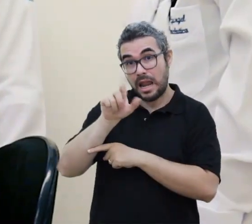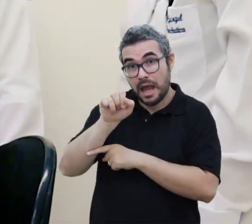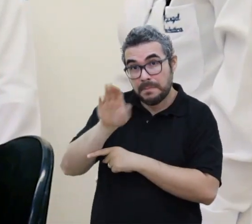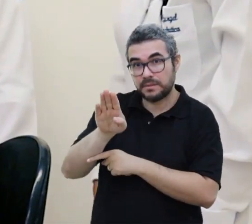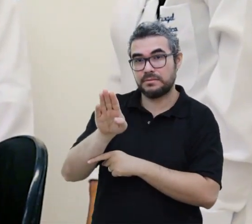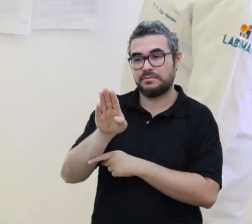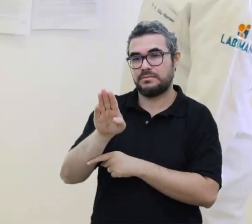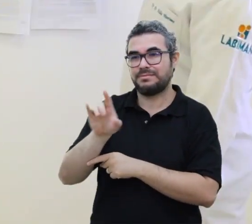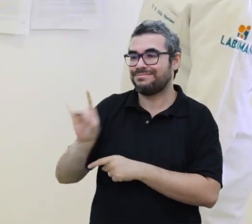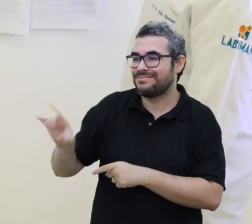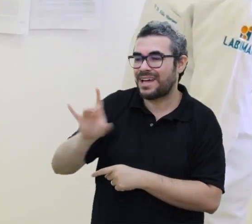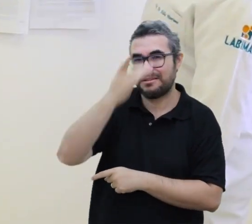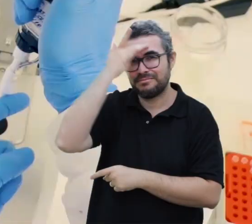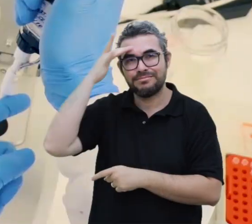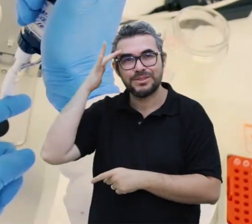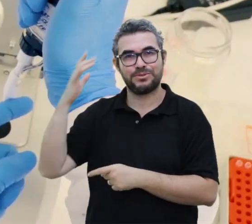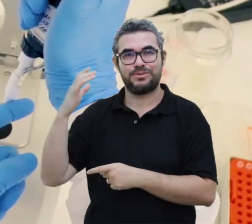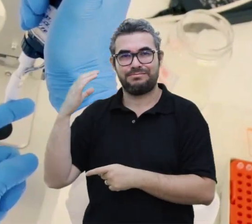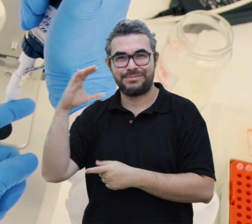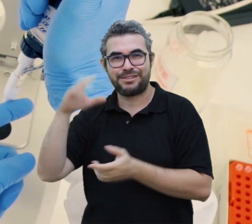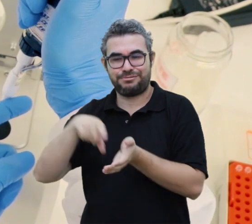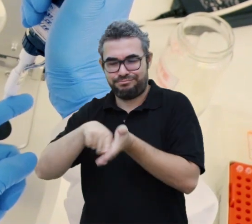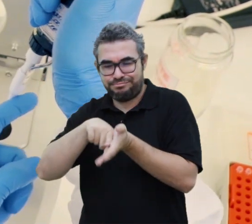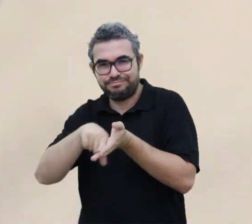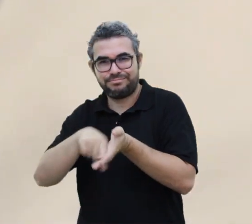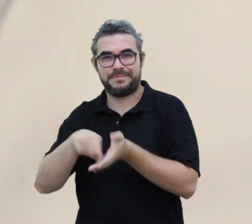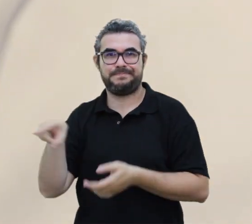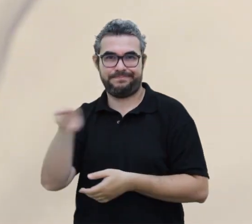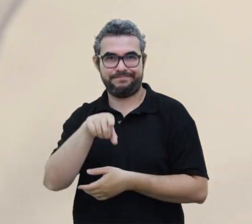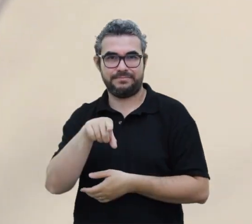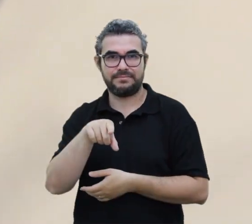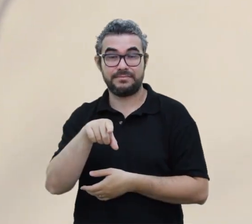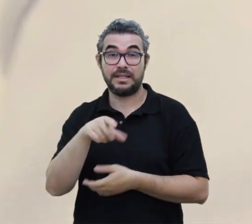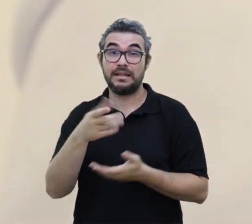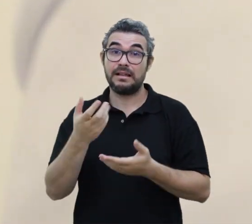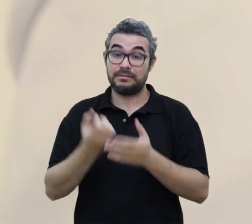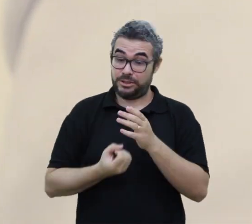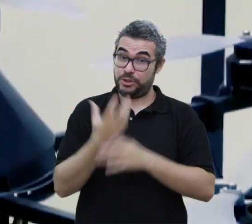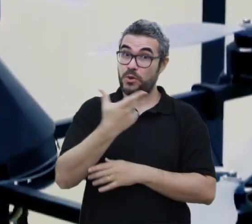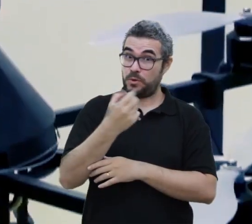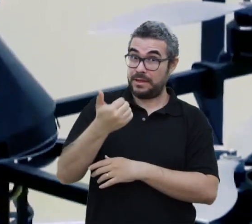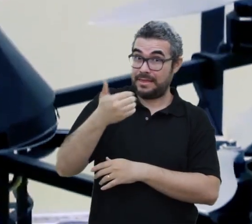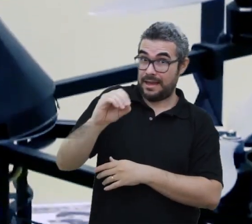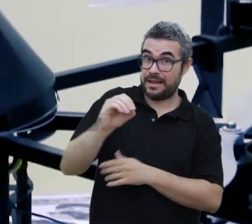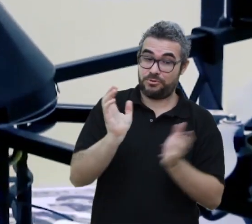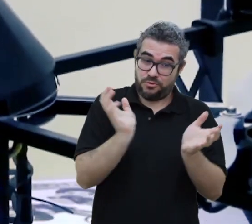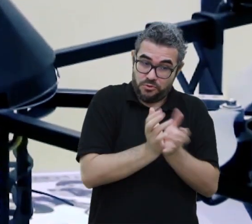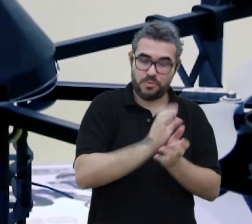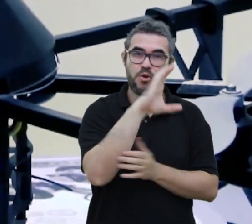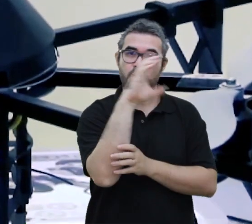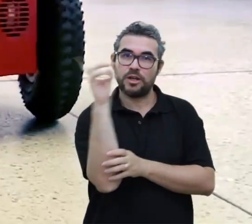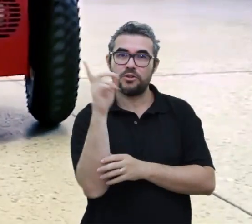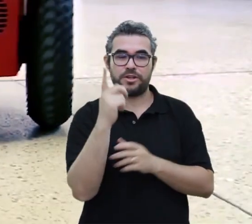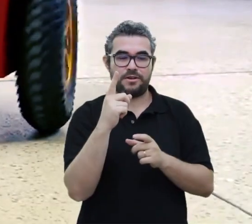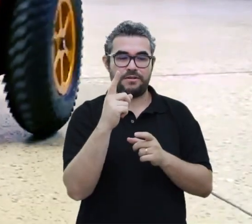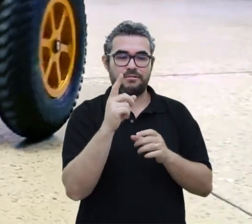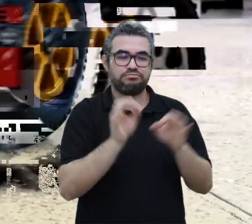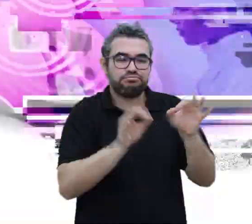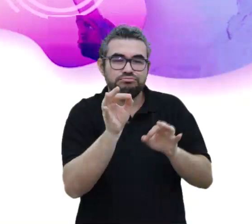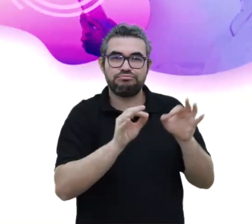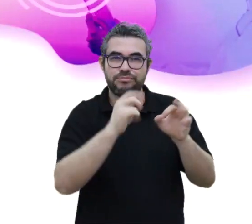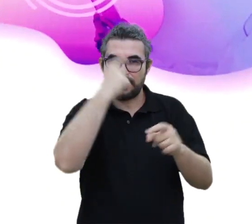nas mentes dos pesquisadores. E para gerenciar tudo isso, a UFC conta desde 2010 com a Coordenadoria de Inovação